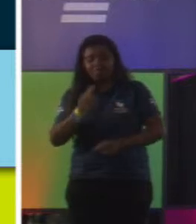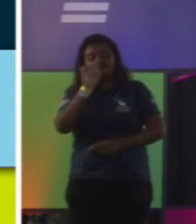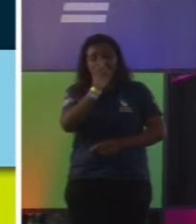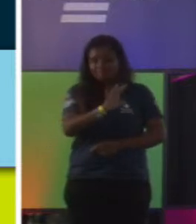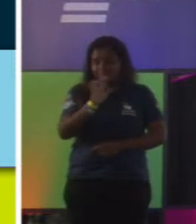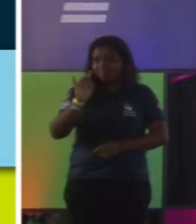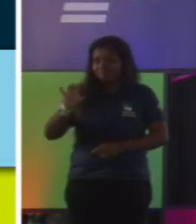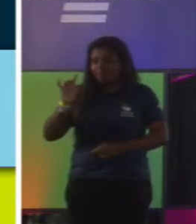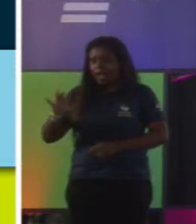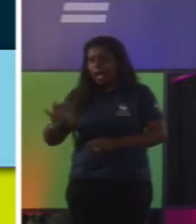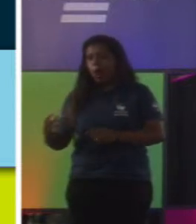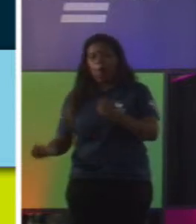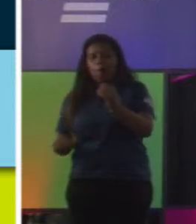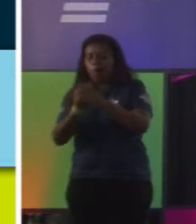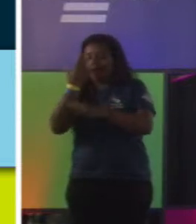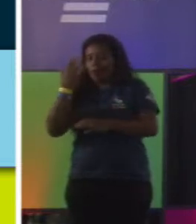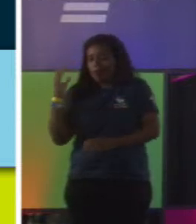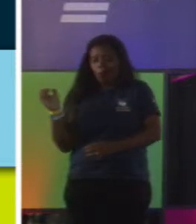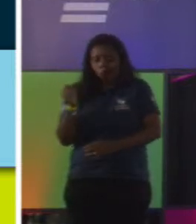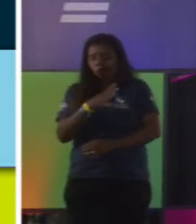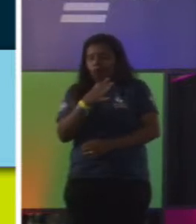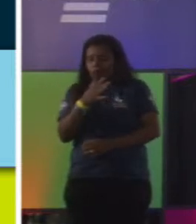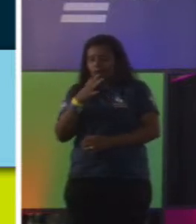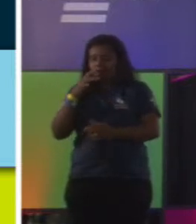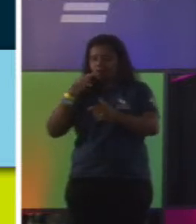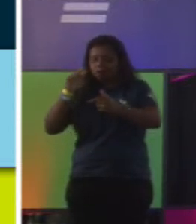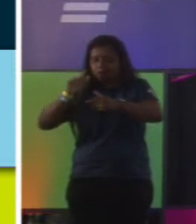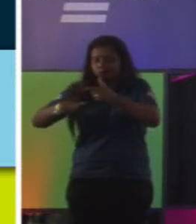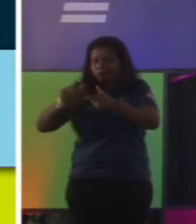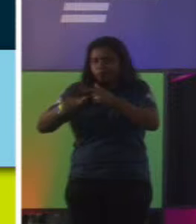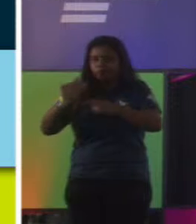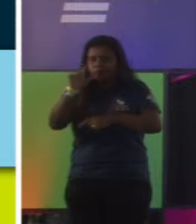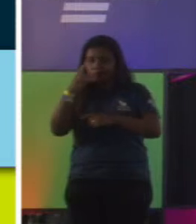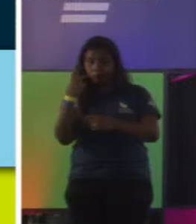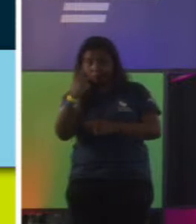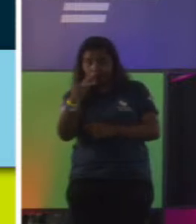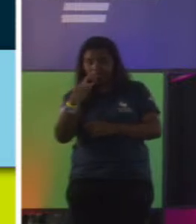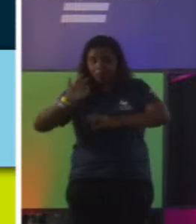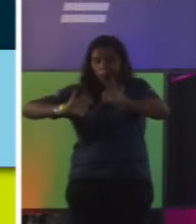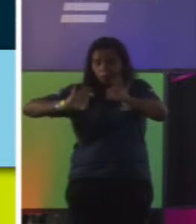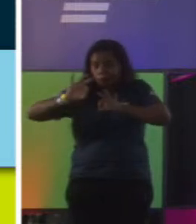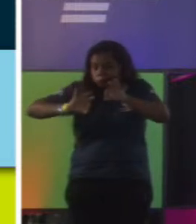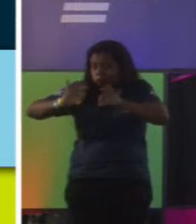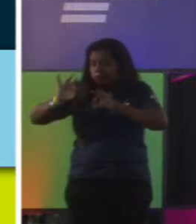se ninguém fez ainda, ou se ninguém fez do seu jeito, ou se é só um detalhe para resolver,